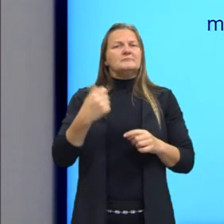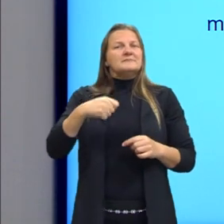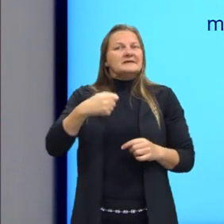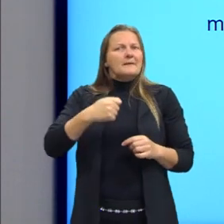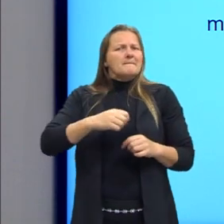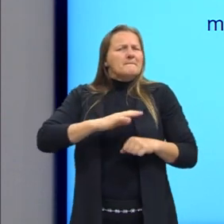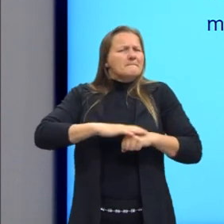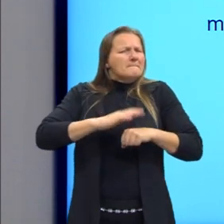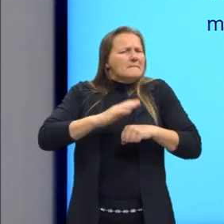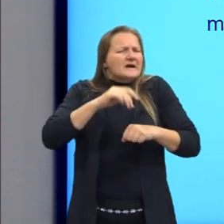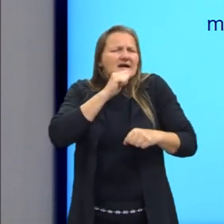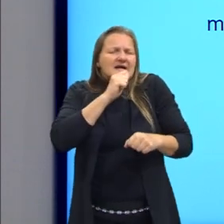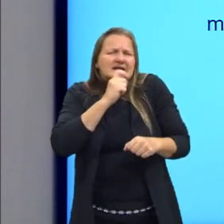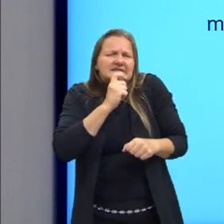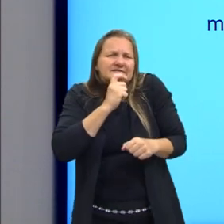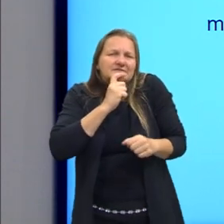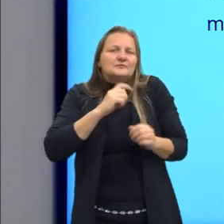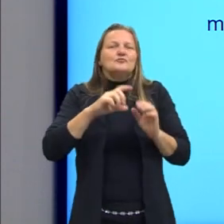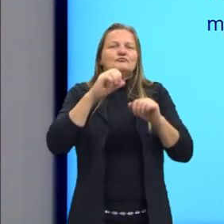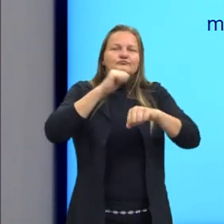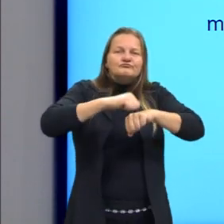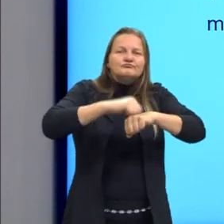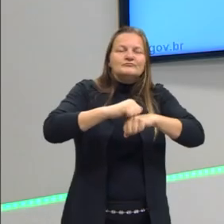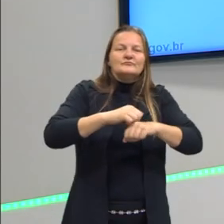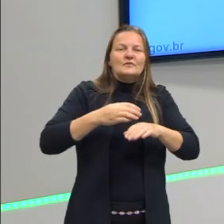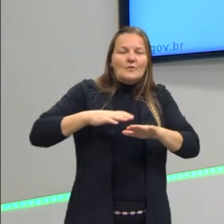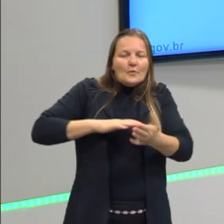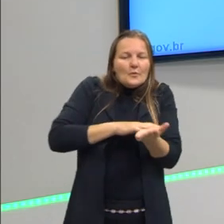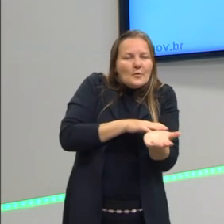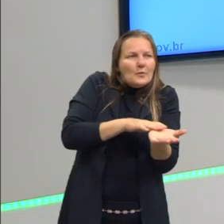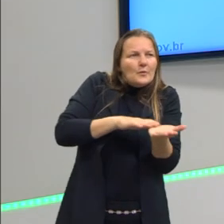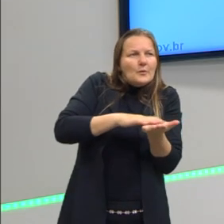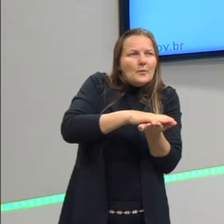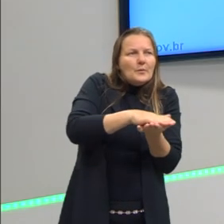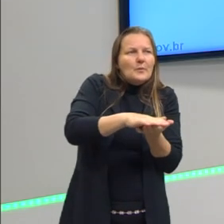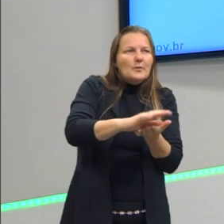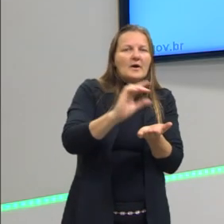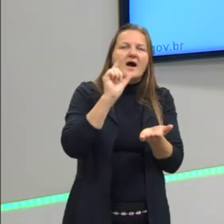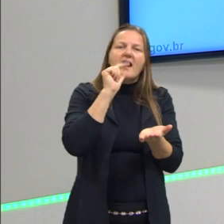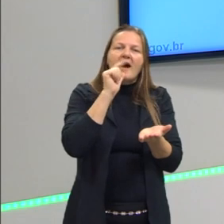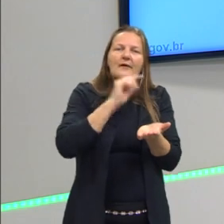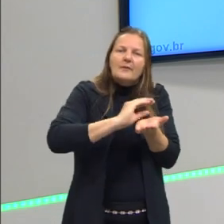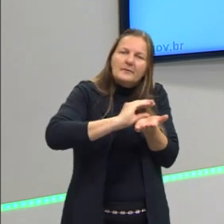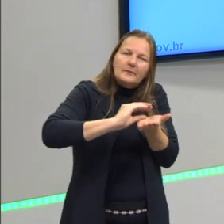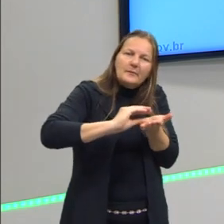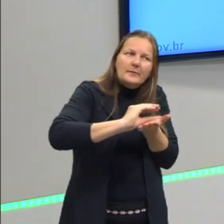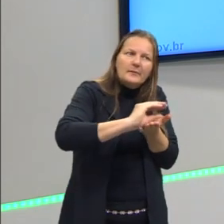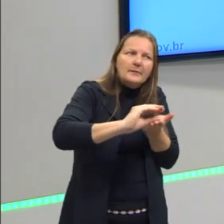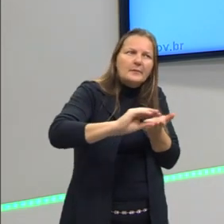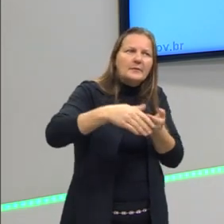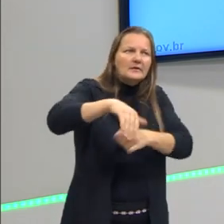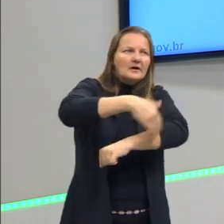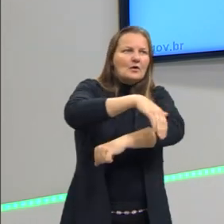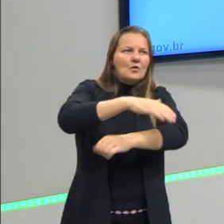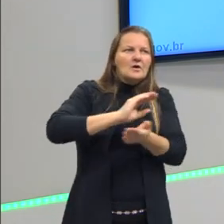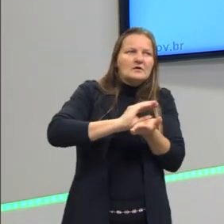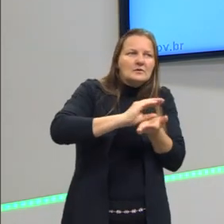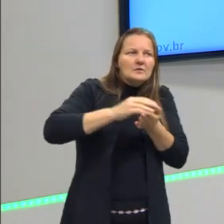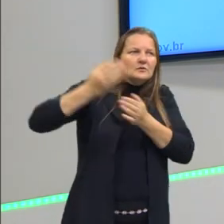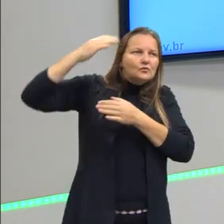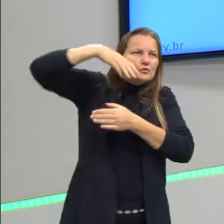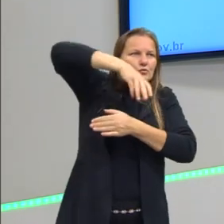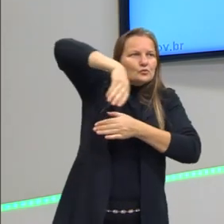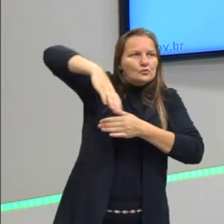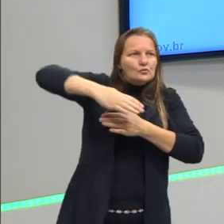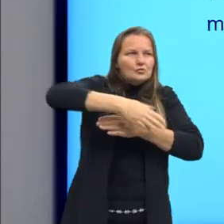mais frio do que isso para congelar essa película de água que forma sobre as ruas, sobre a descida da